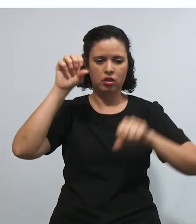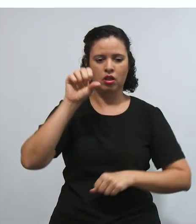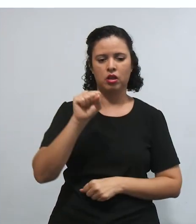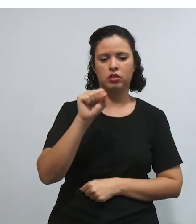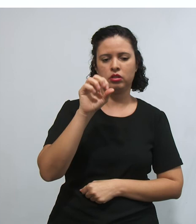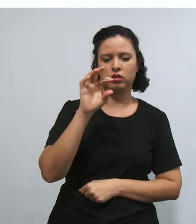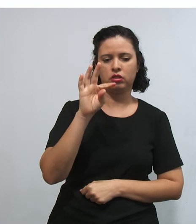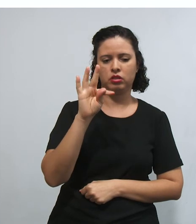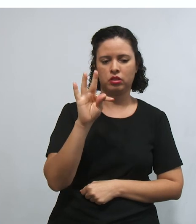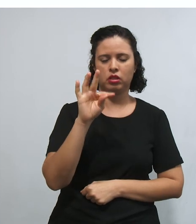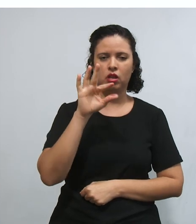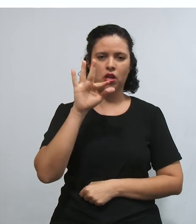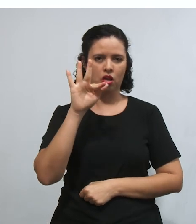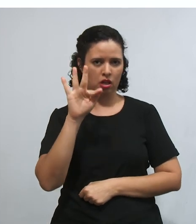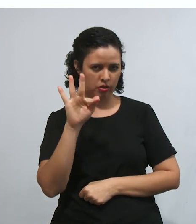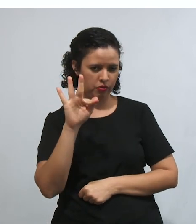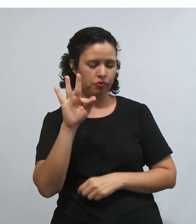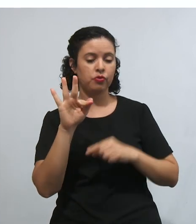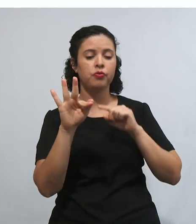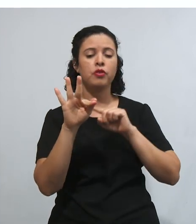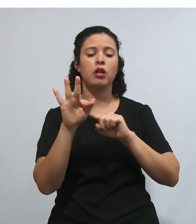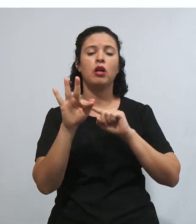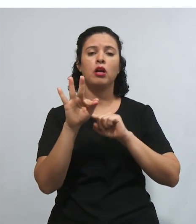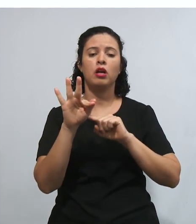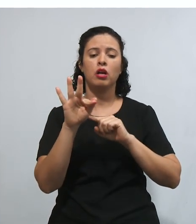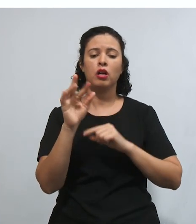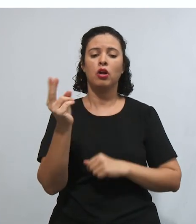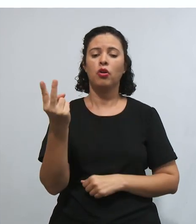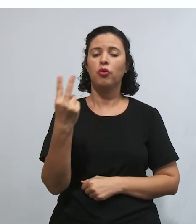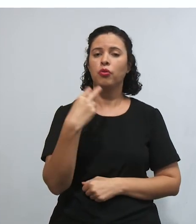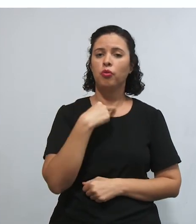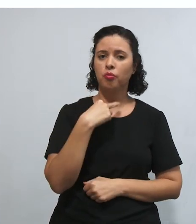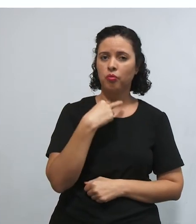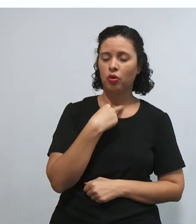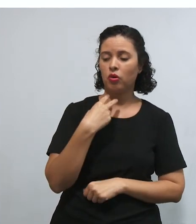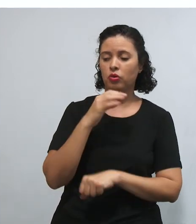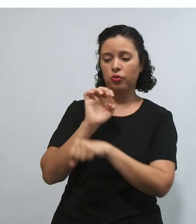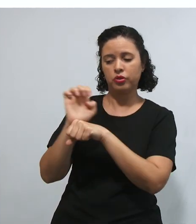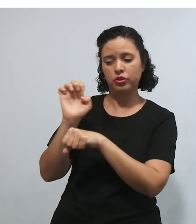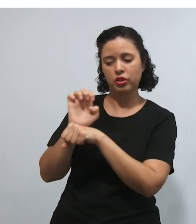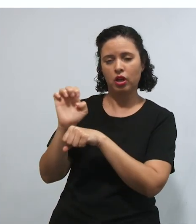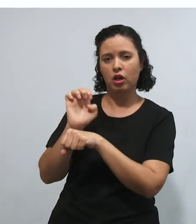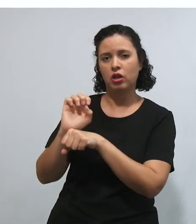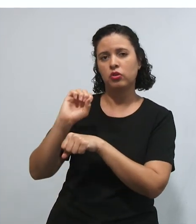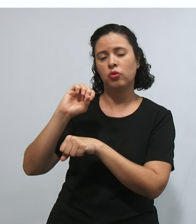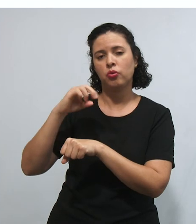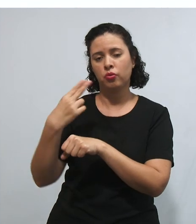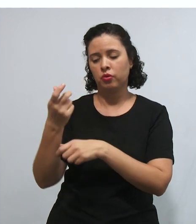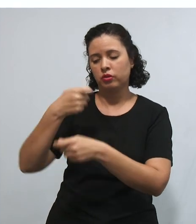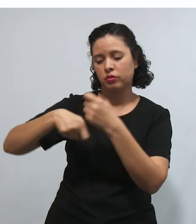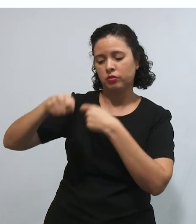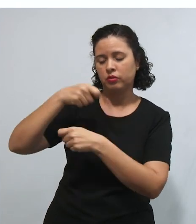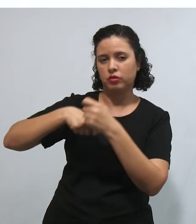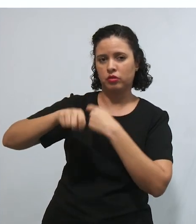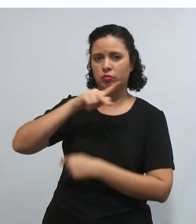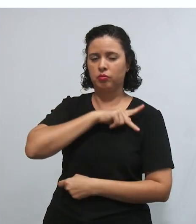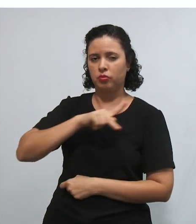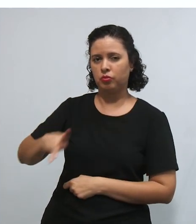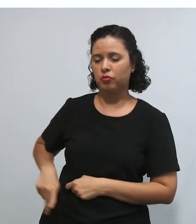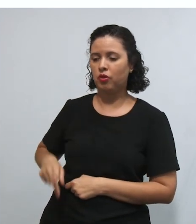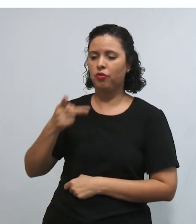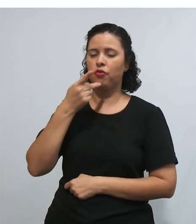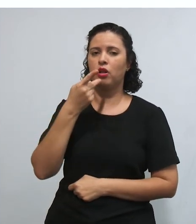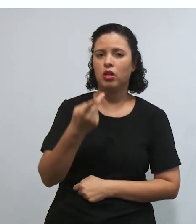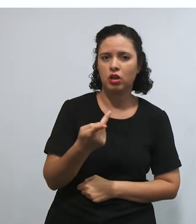né? O Supremo Tribunal Federal, não pode o Estado ou a administração alegar a